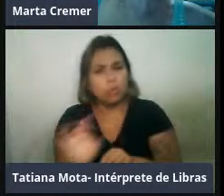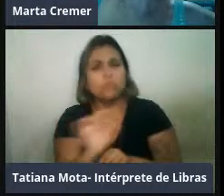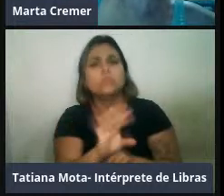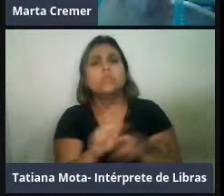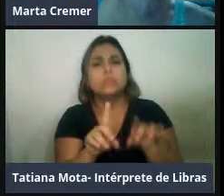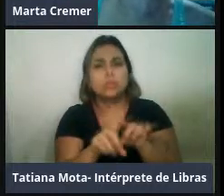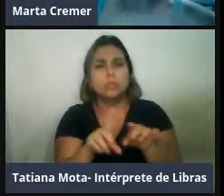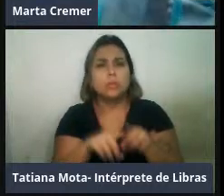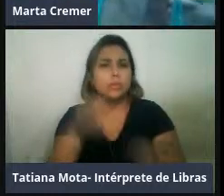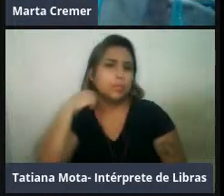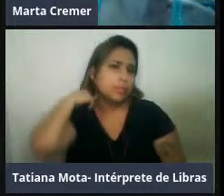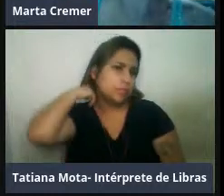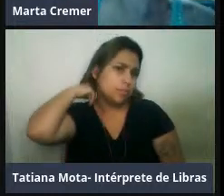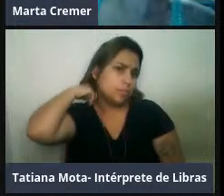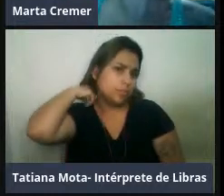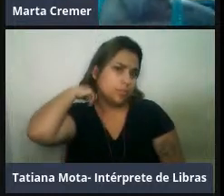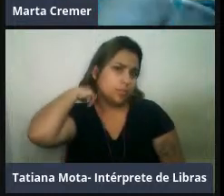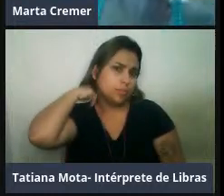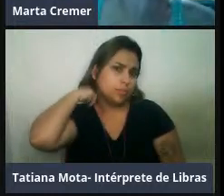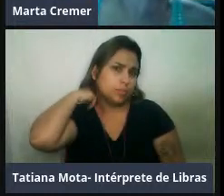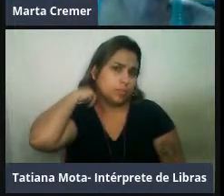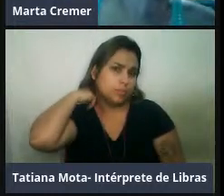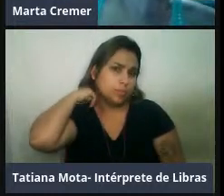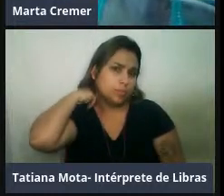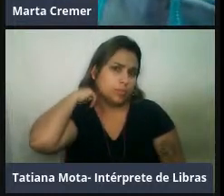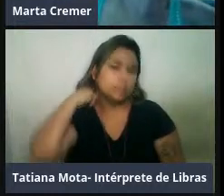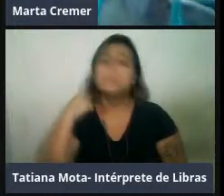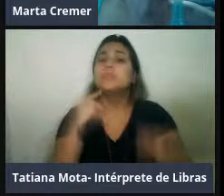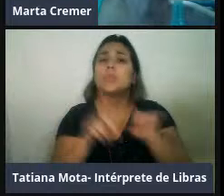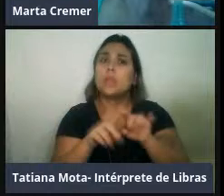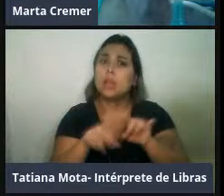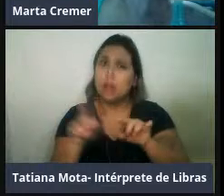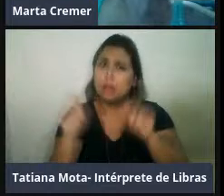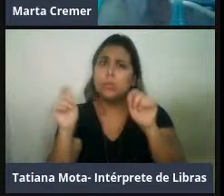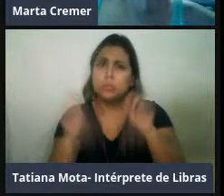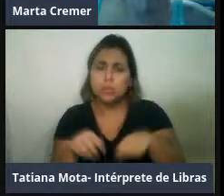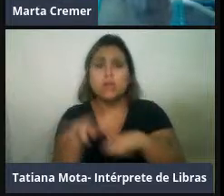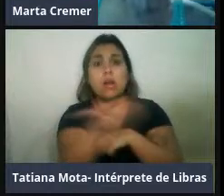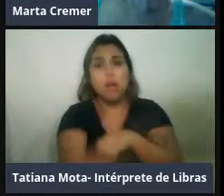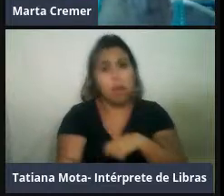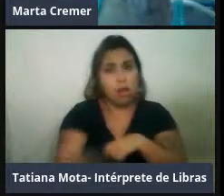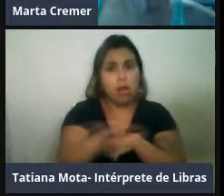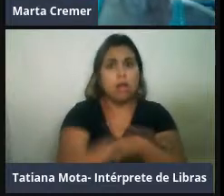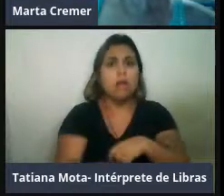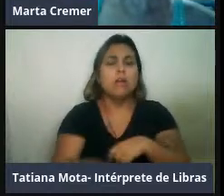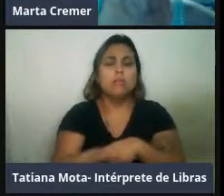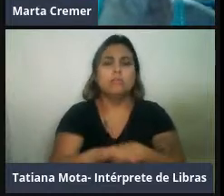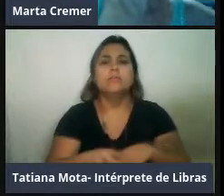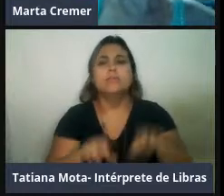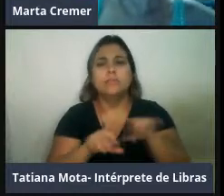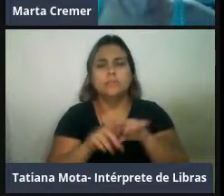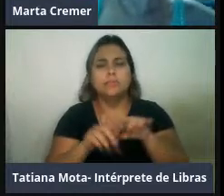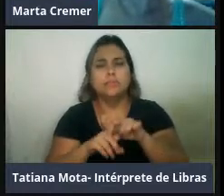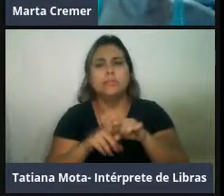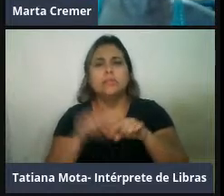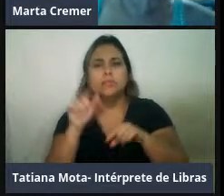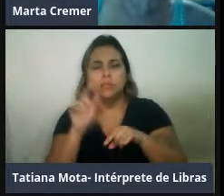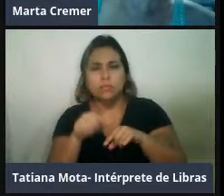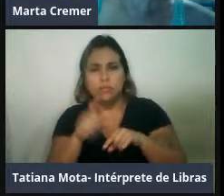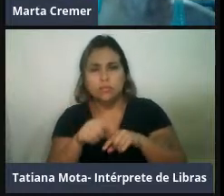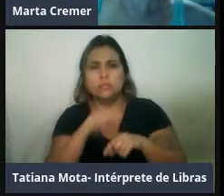verdade, têm essa possibilidade, né, de ter essa grande área de ocupação e por serem animais de um porte